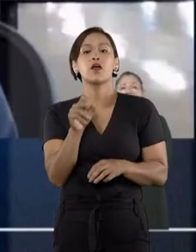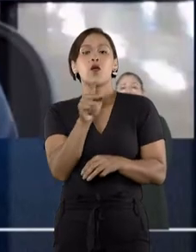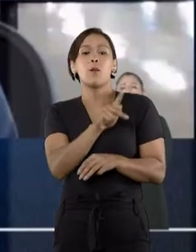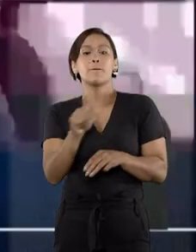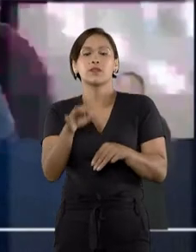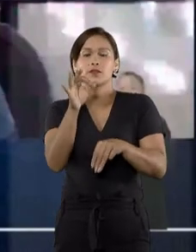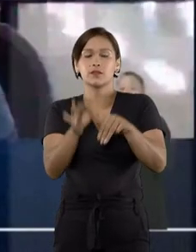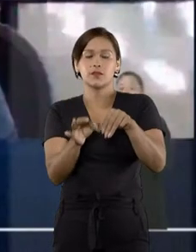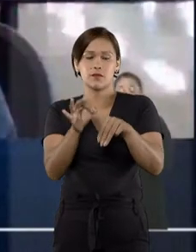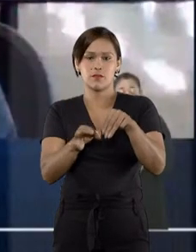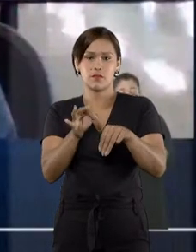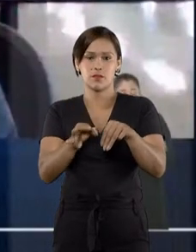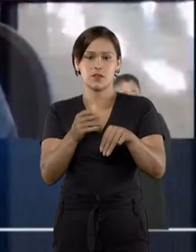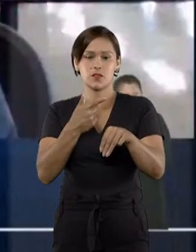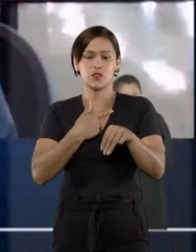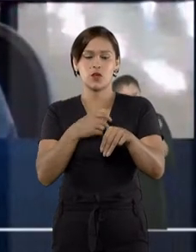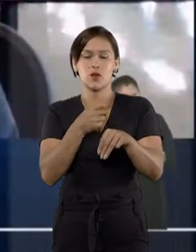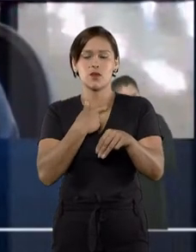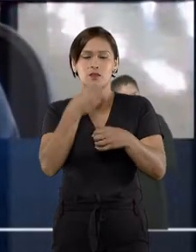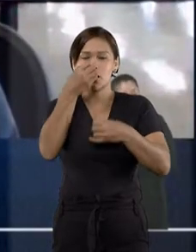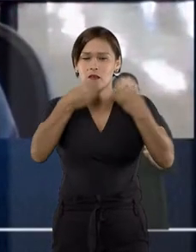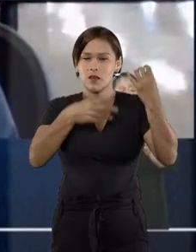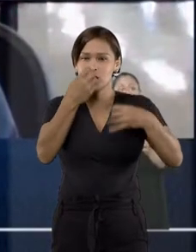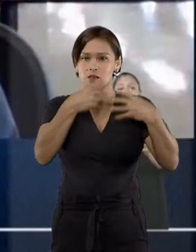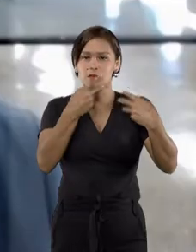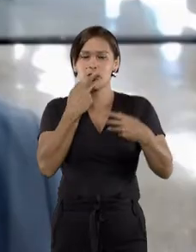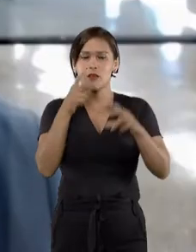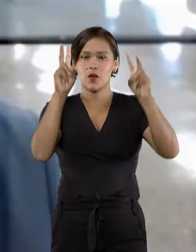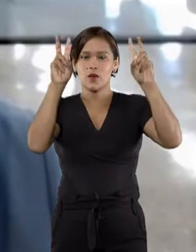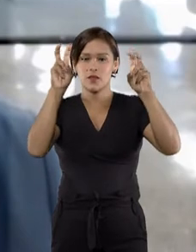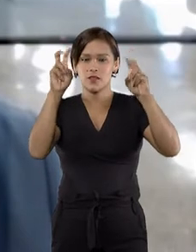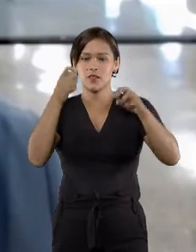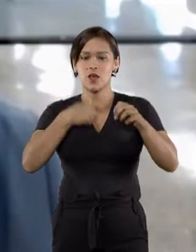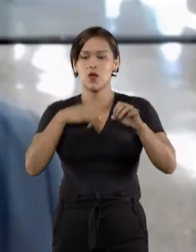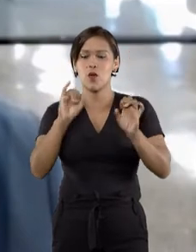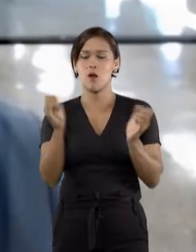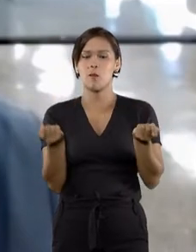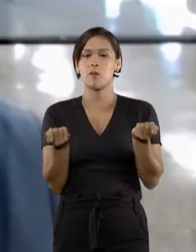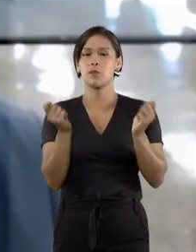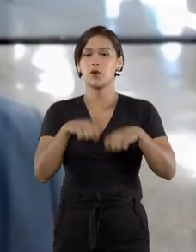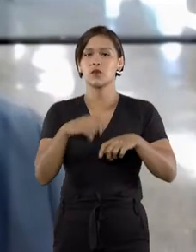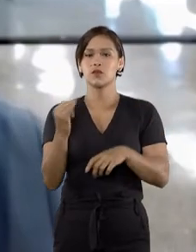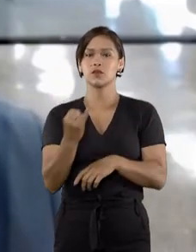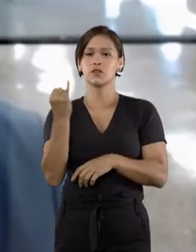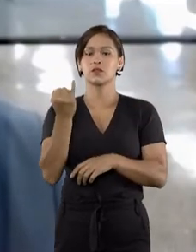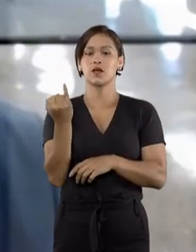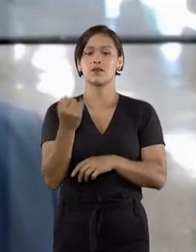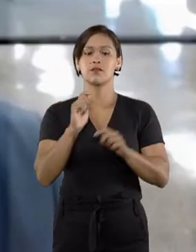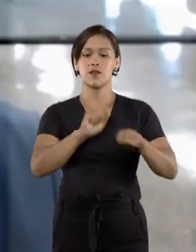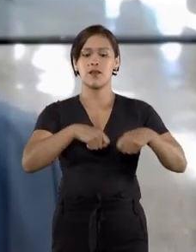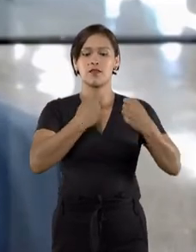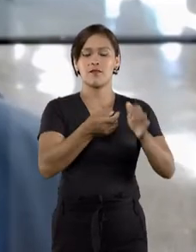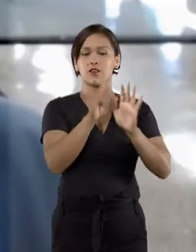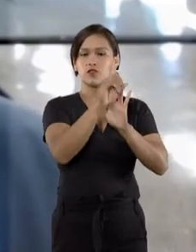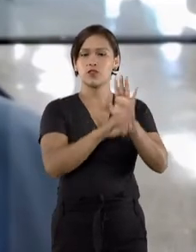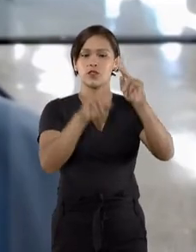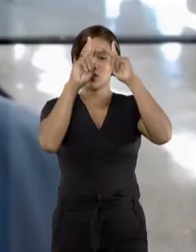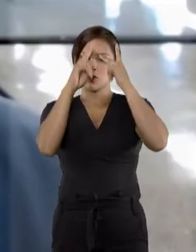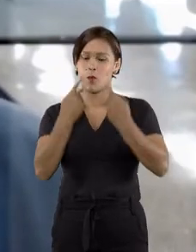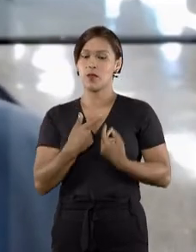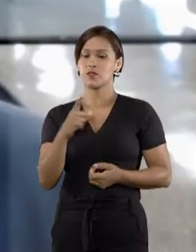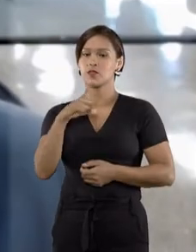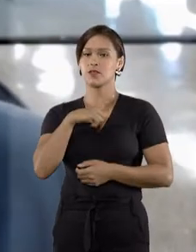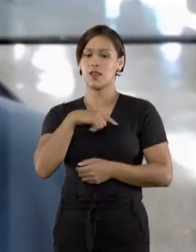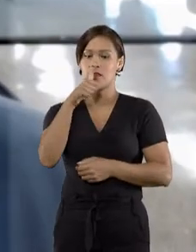presidente do Superior Tribunal de Justiça, ministro Humberto Martins, destacou a prioridade que a defesa dos direitos humanos tem na Corte.